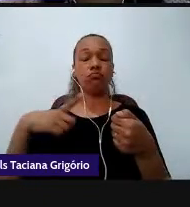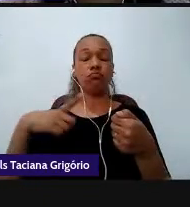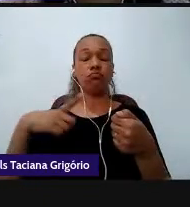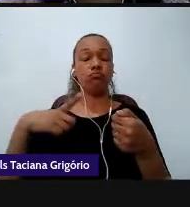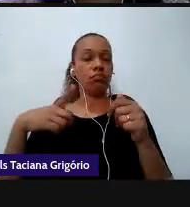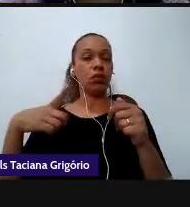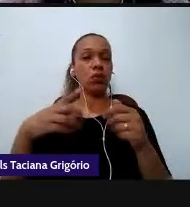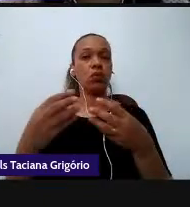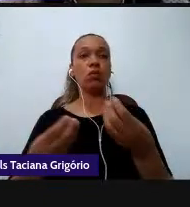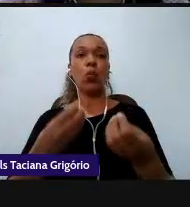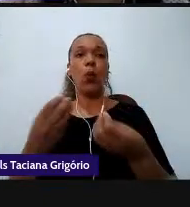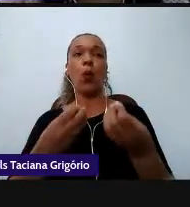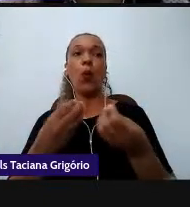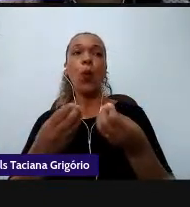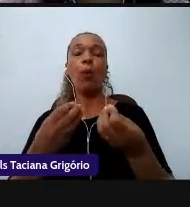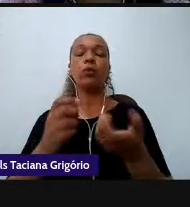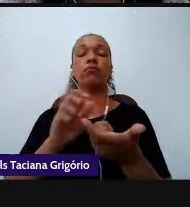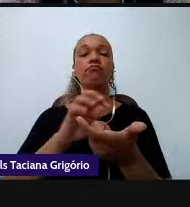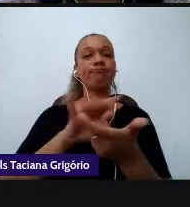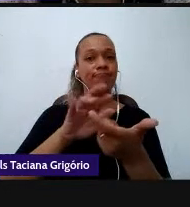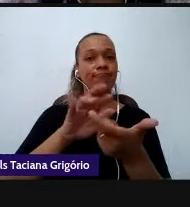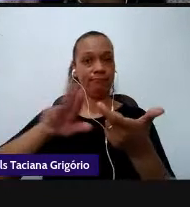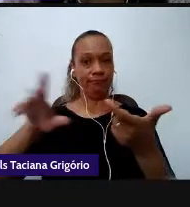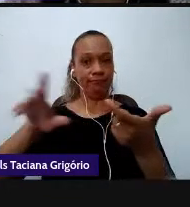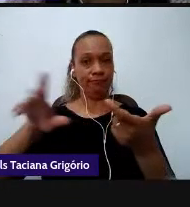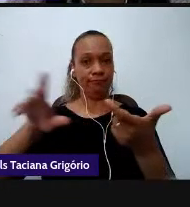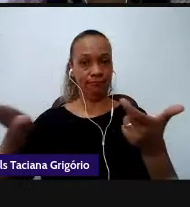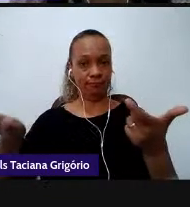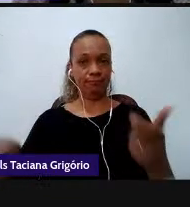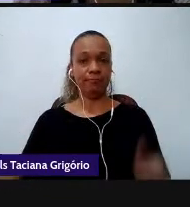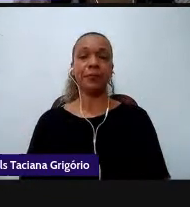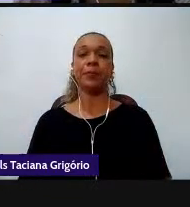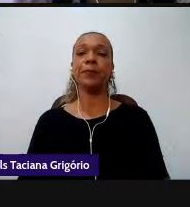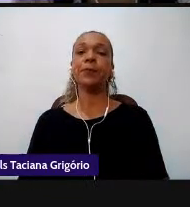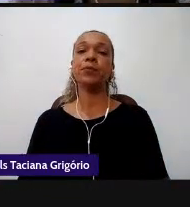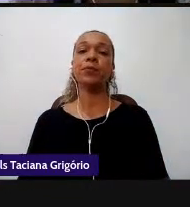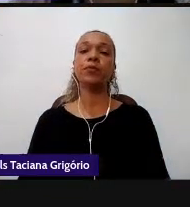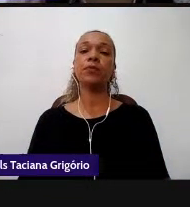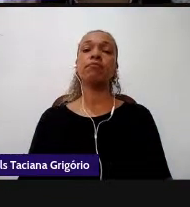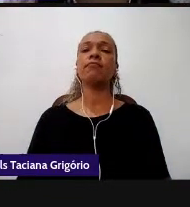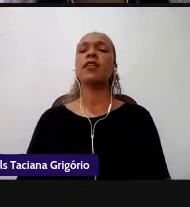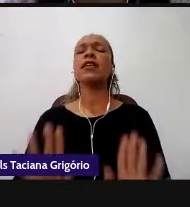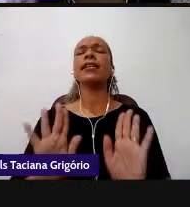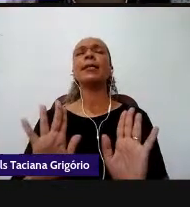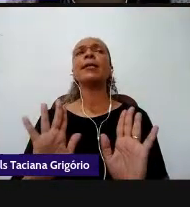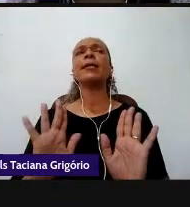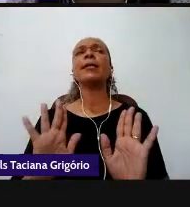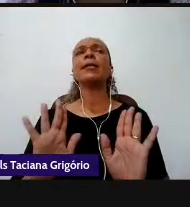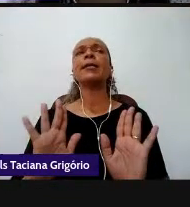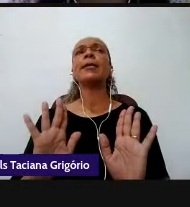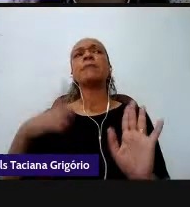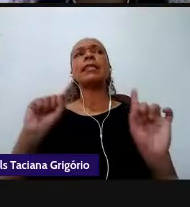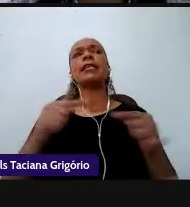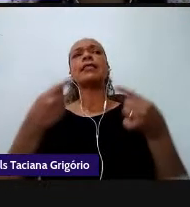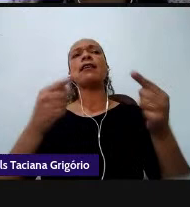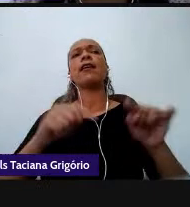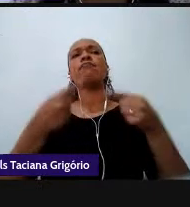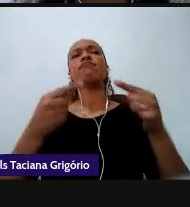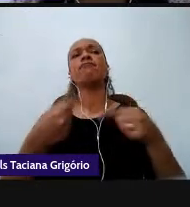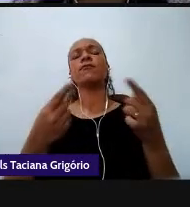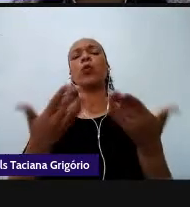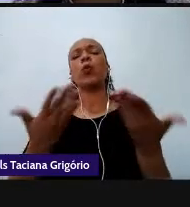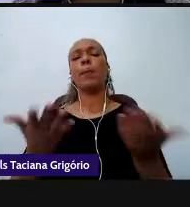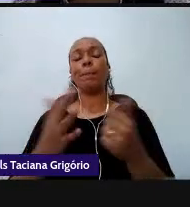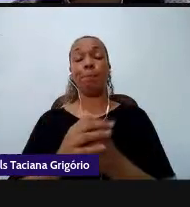questão dos multiletramentos e o que que nos fica de desafios então a pedagogia dos